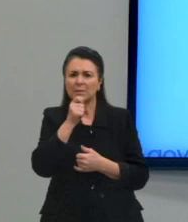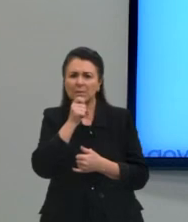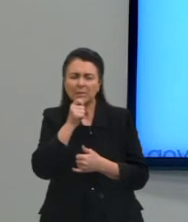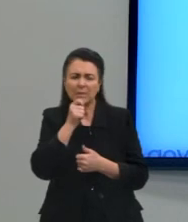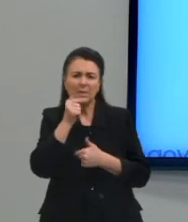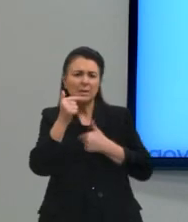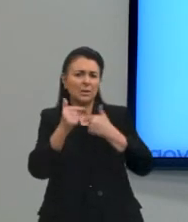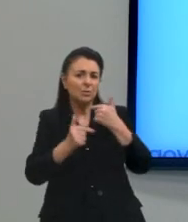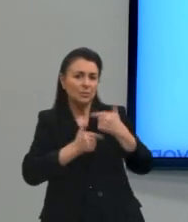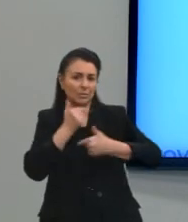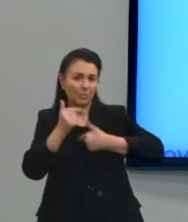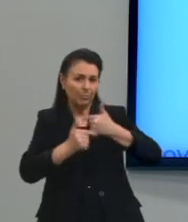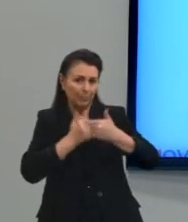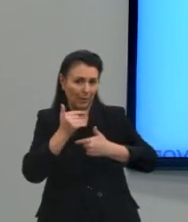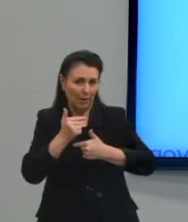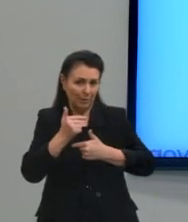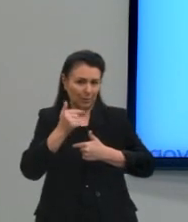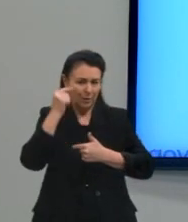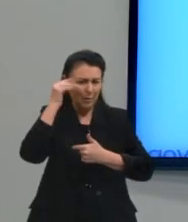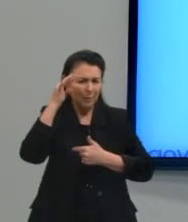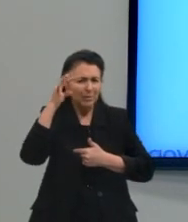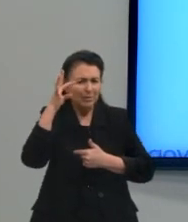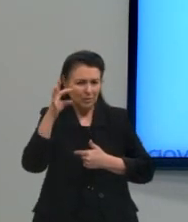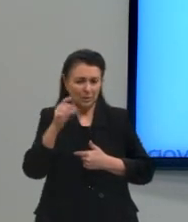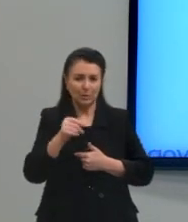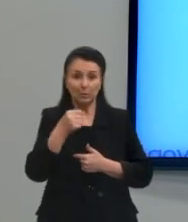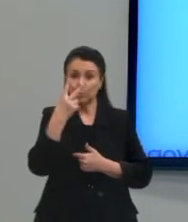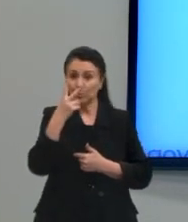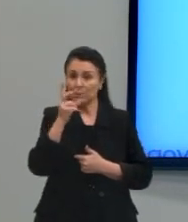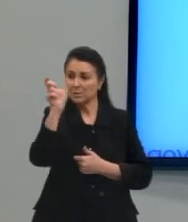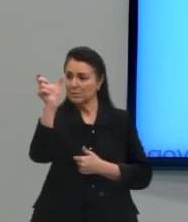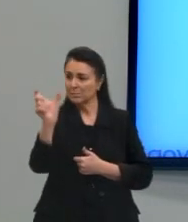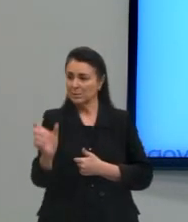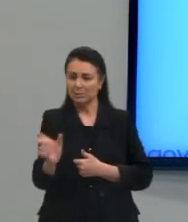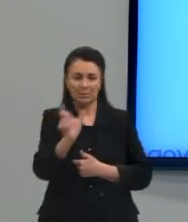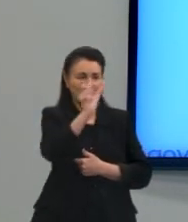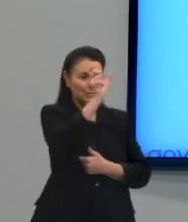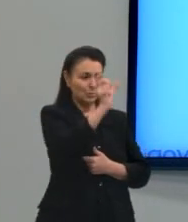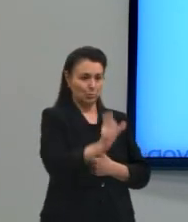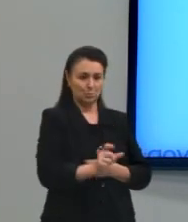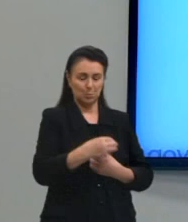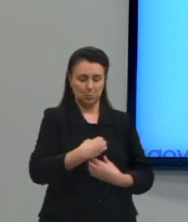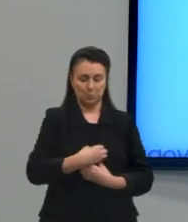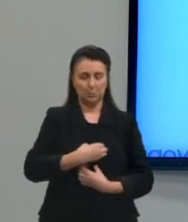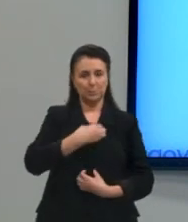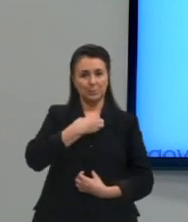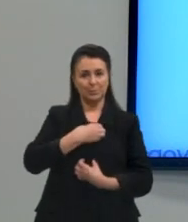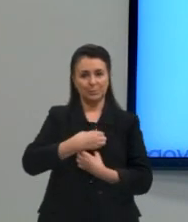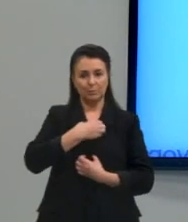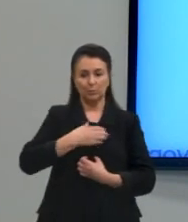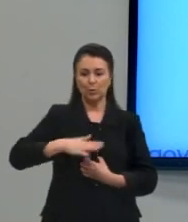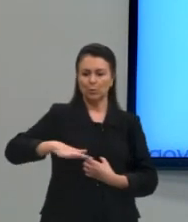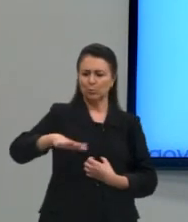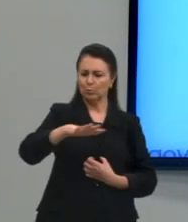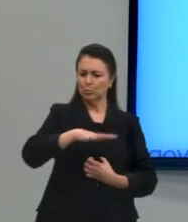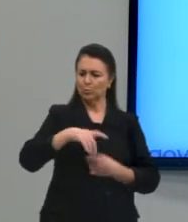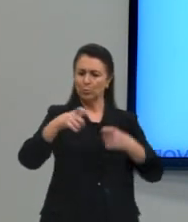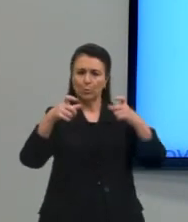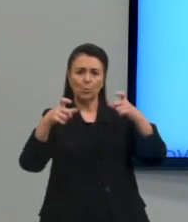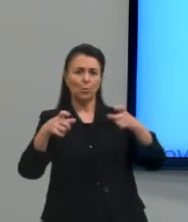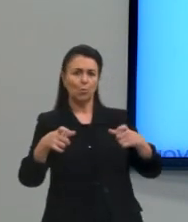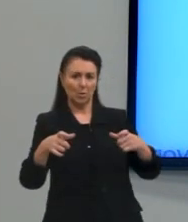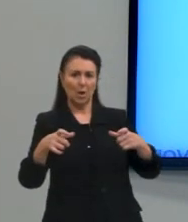emprego. Vamos imaginar que essas duas pessoas aqui, de terno e gravata, num ambiente mais